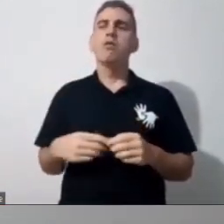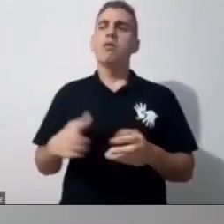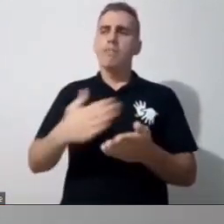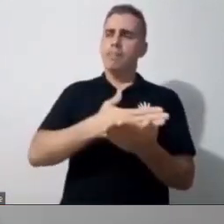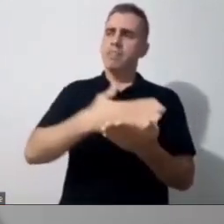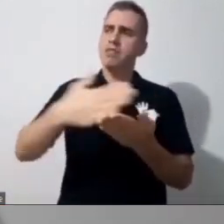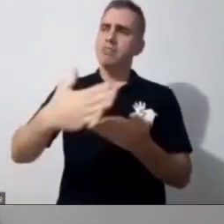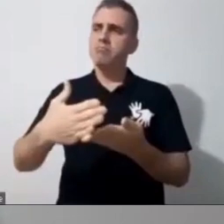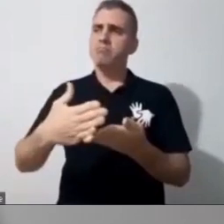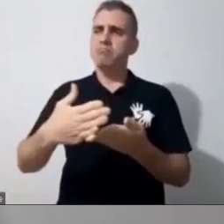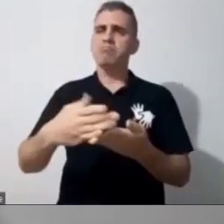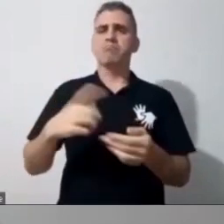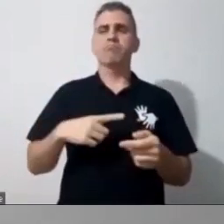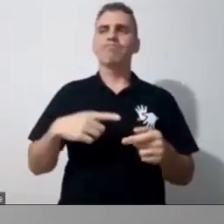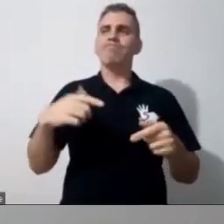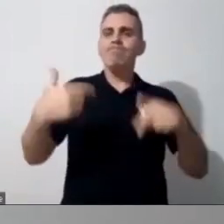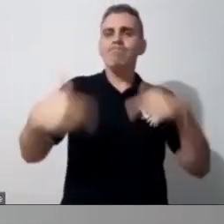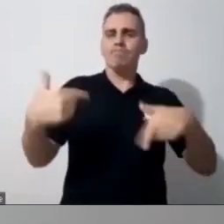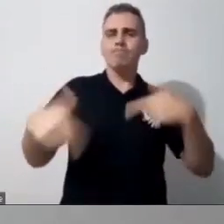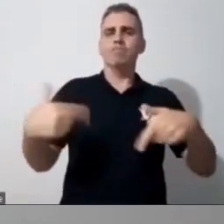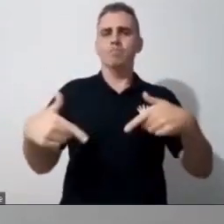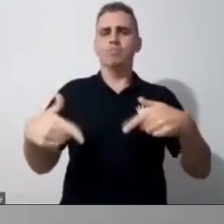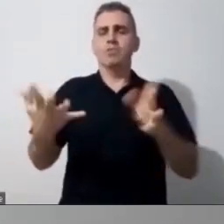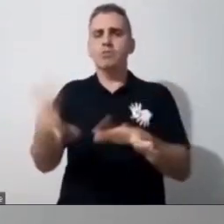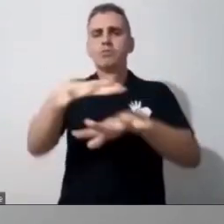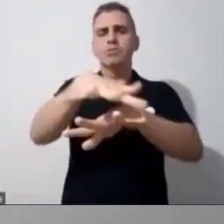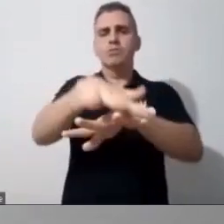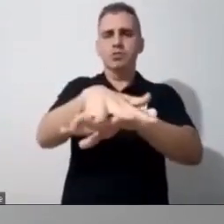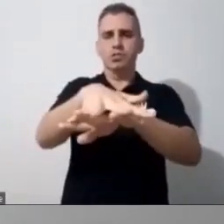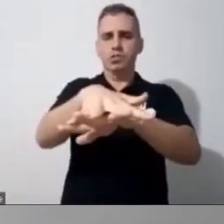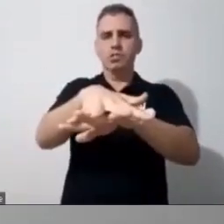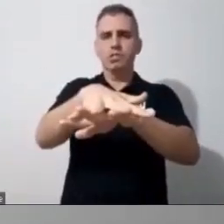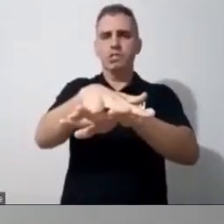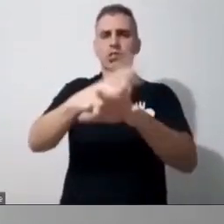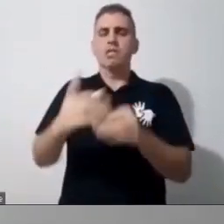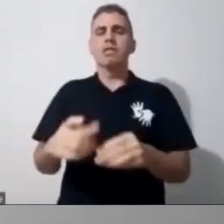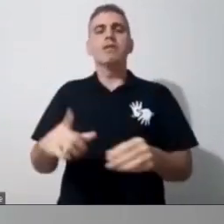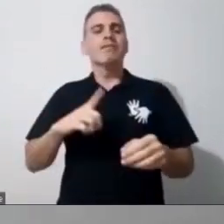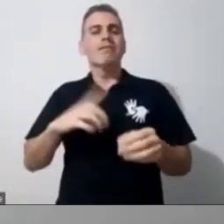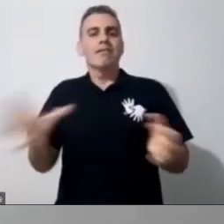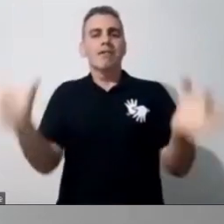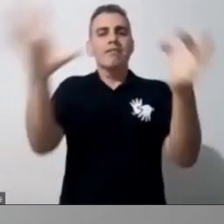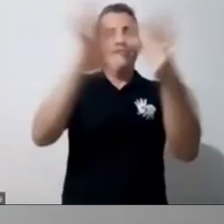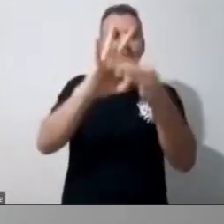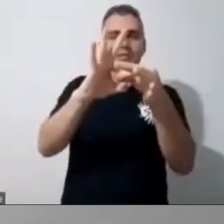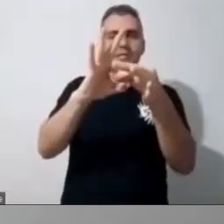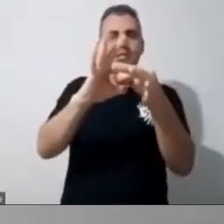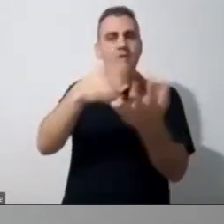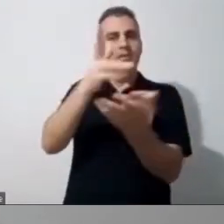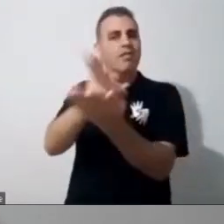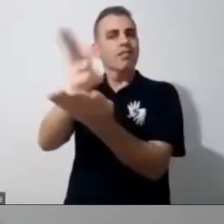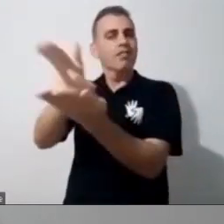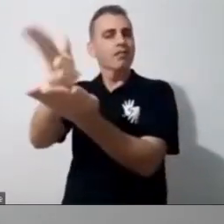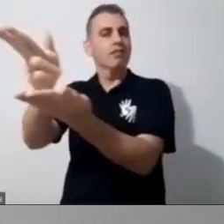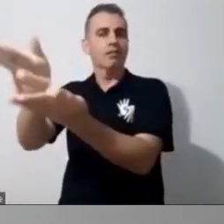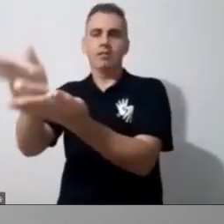trabalha com inclusão, essa conectividade, essa conexão, ela é contínua, né. Tu jamais